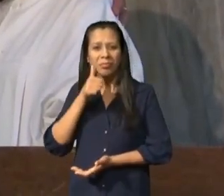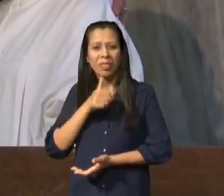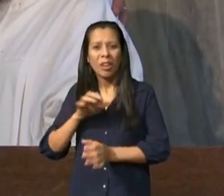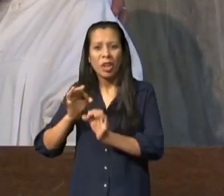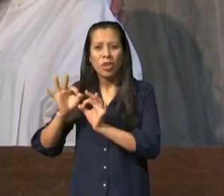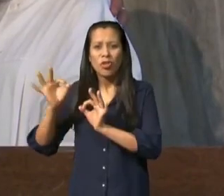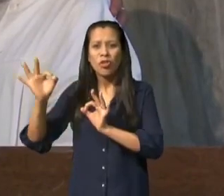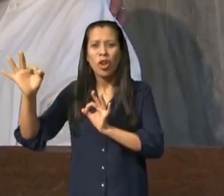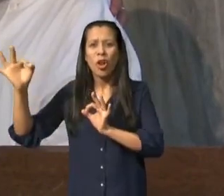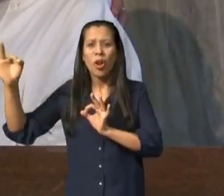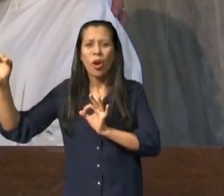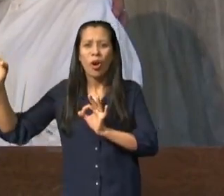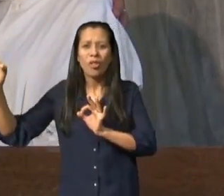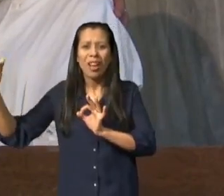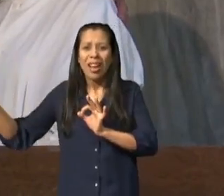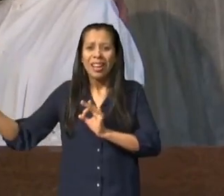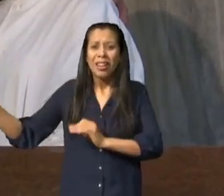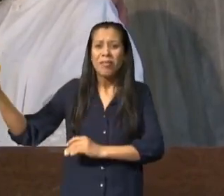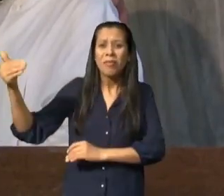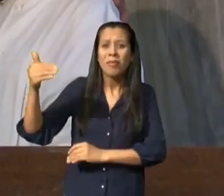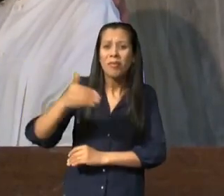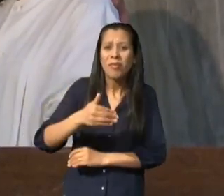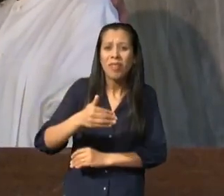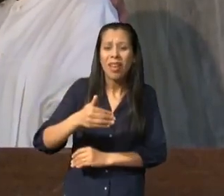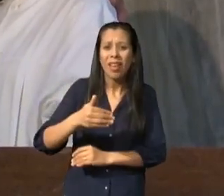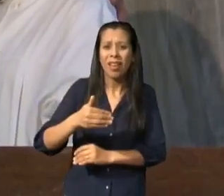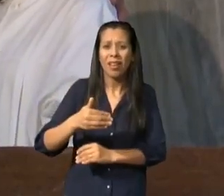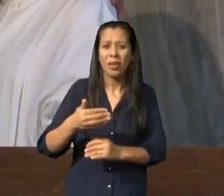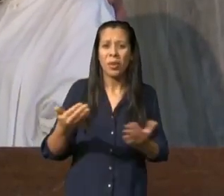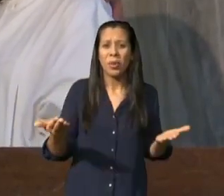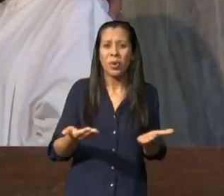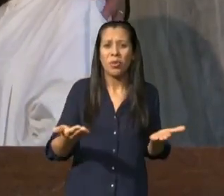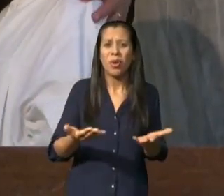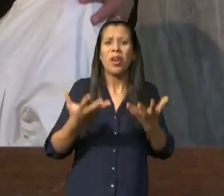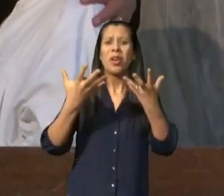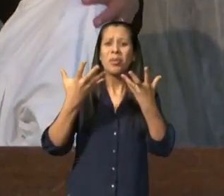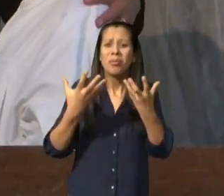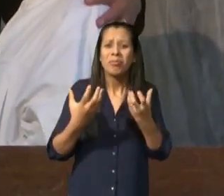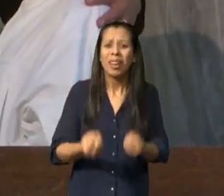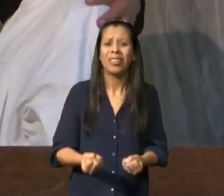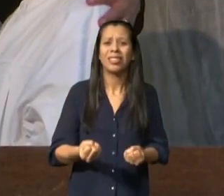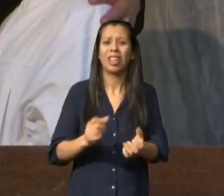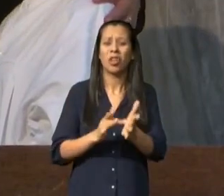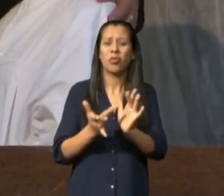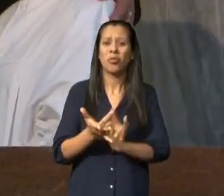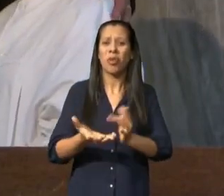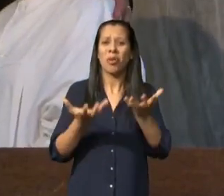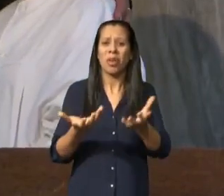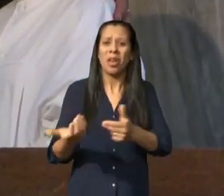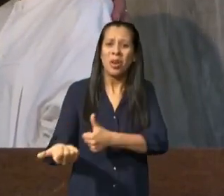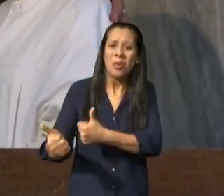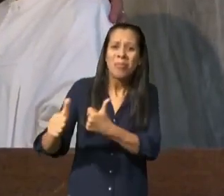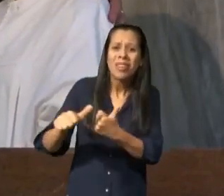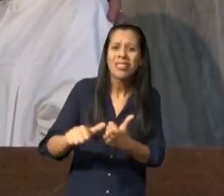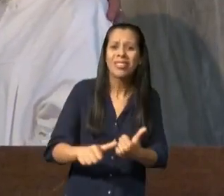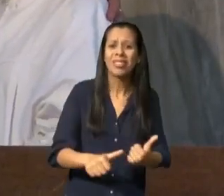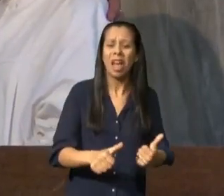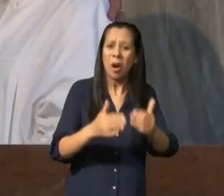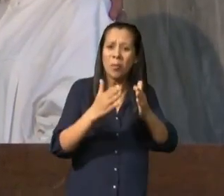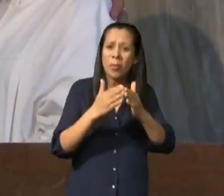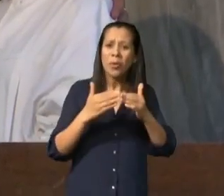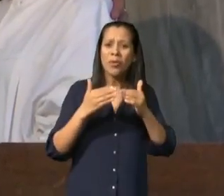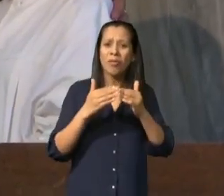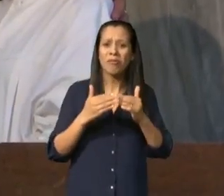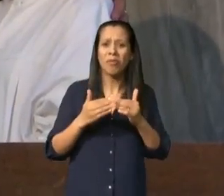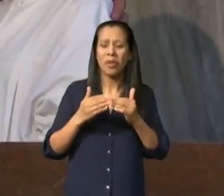não pastor não pode cometer esse pecado e a minha esposa está aqui nós vamos adotá-la vamos